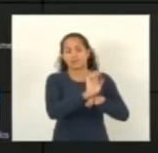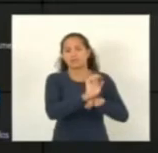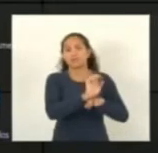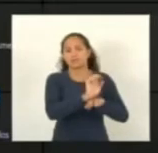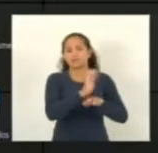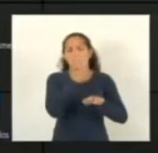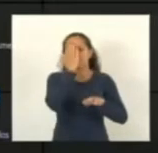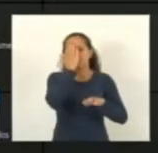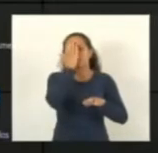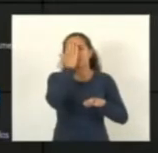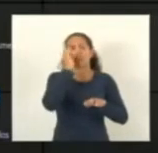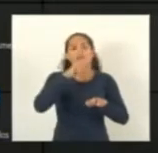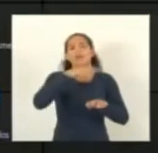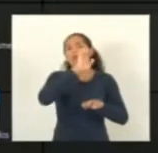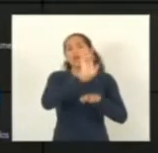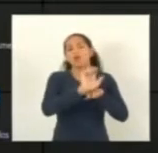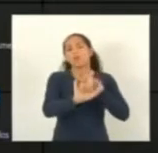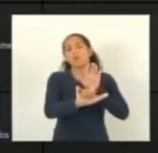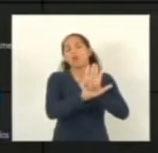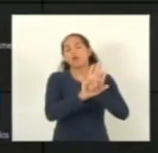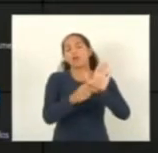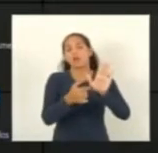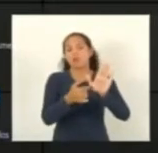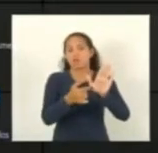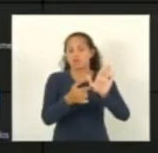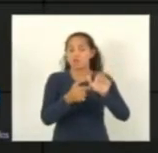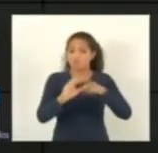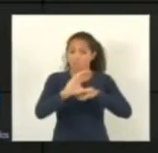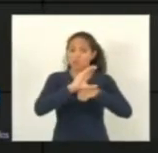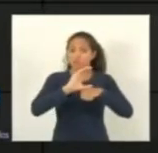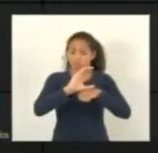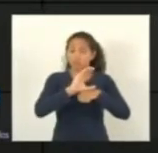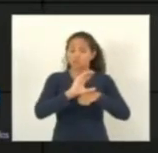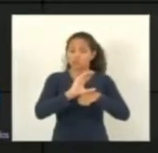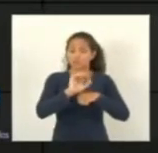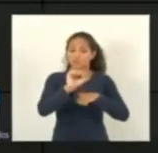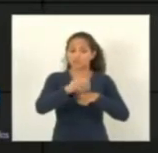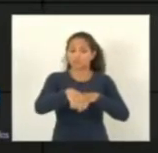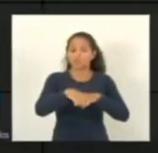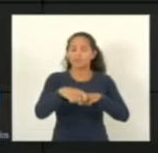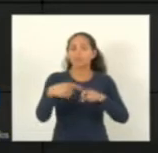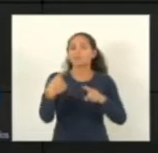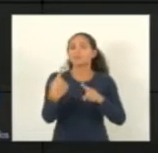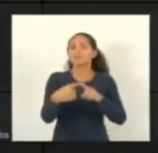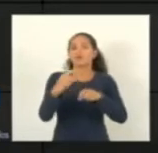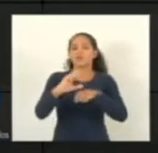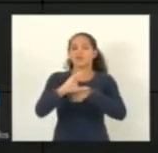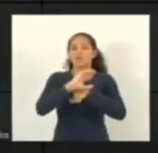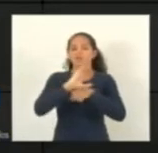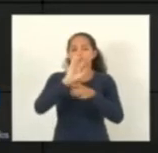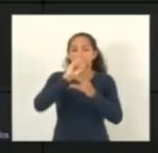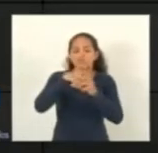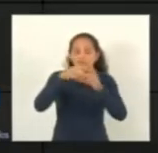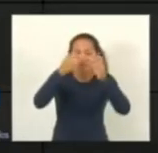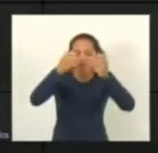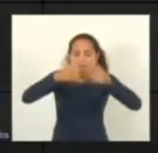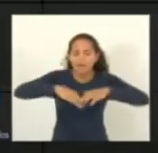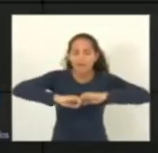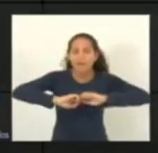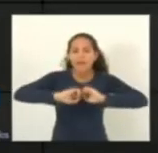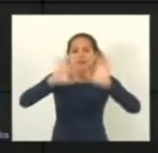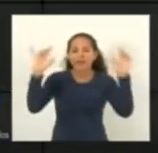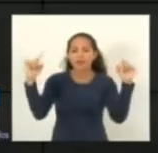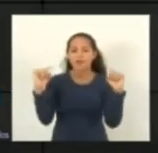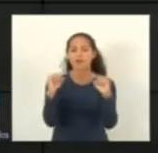entender é uma lei que, sim, é constitucional, porque a Constituição é clara no que se diz a